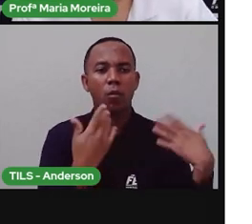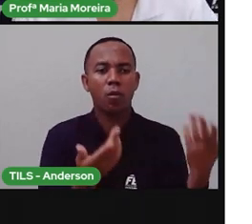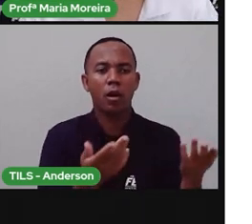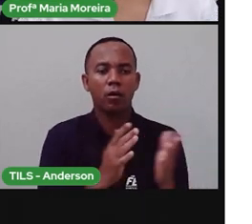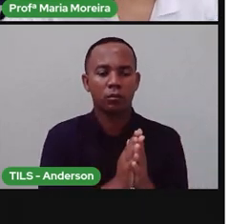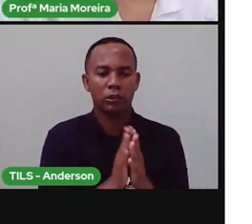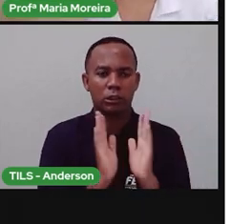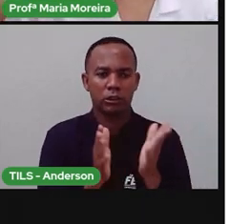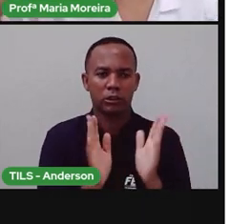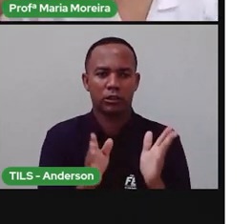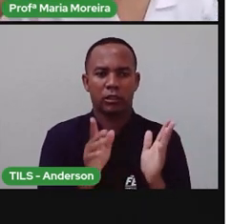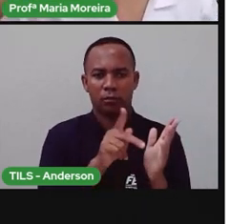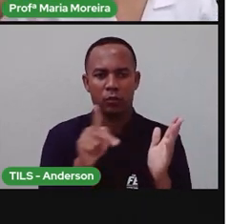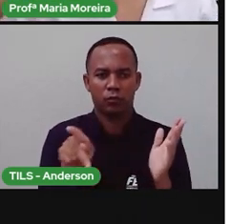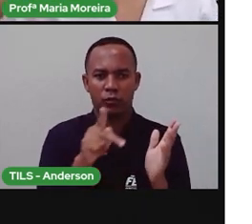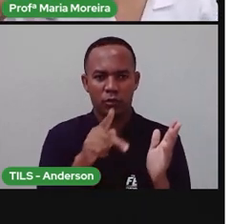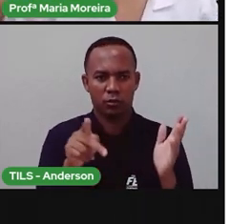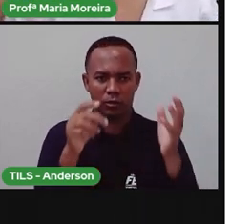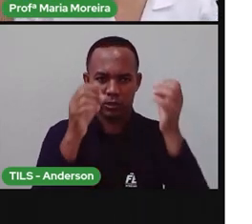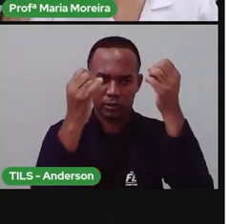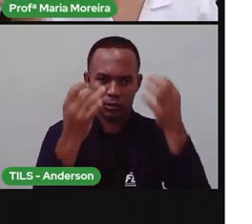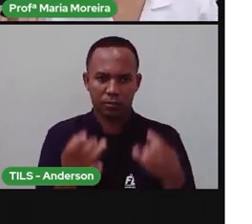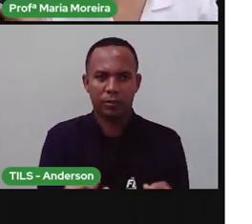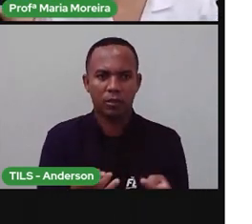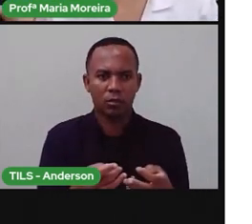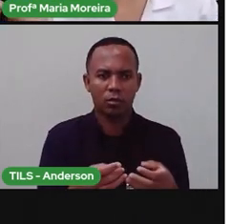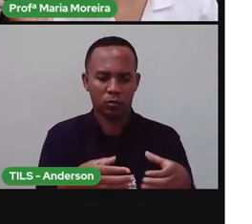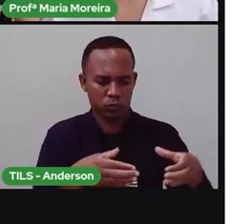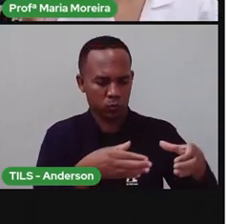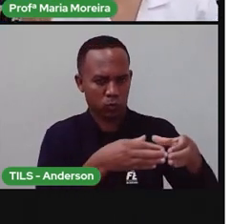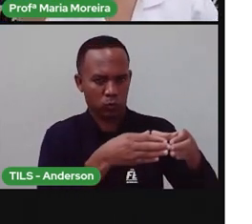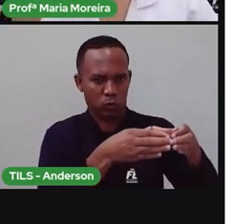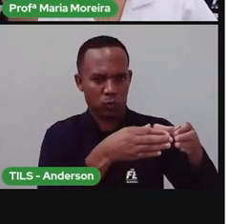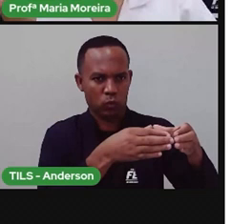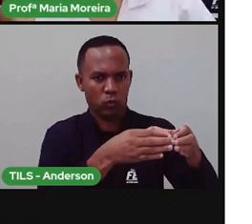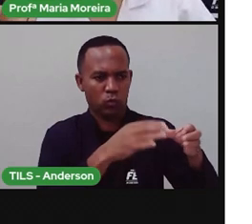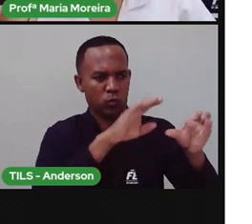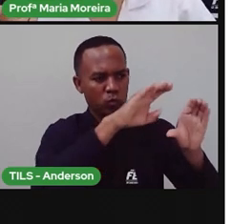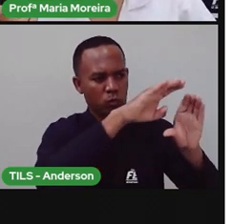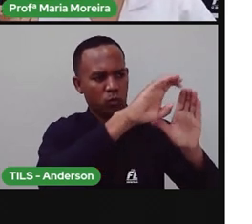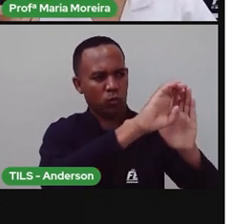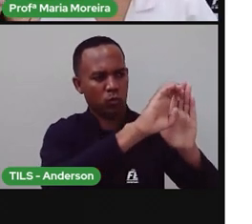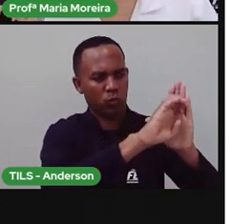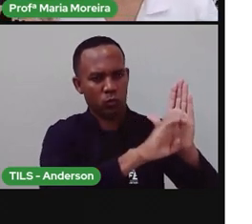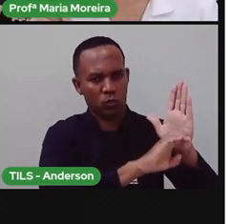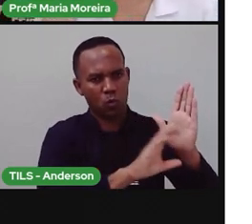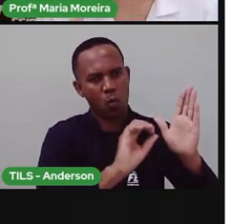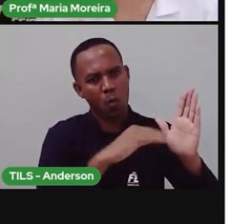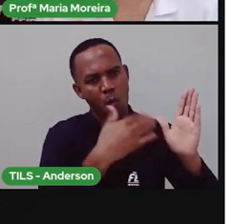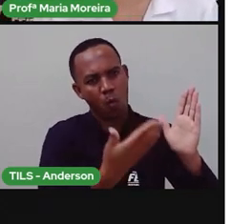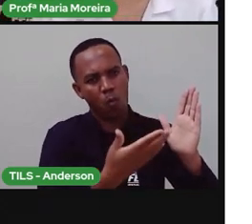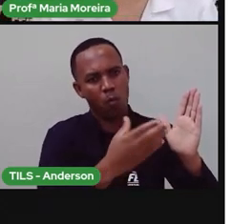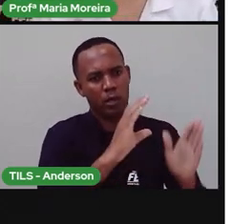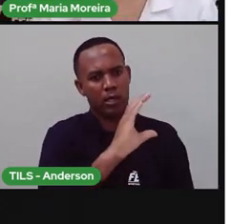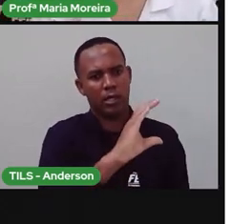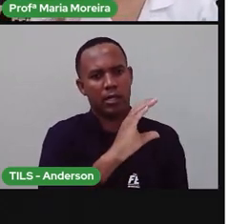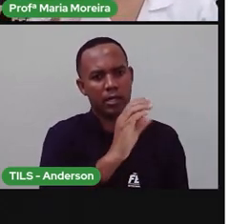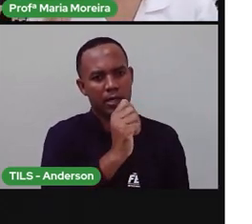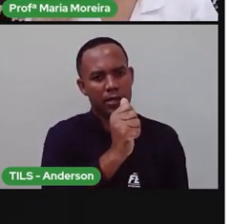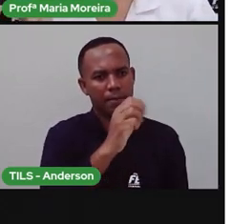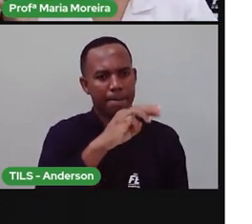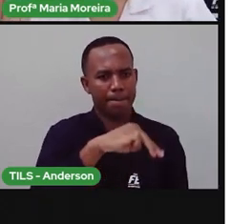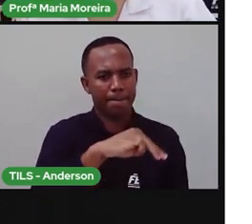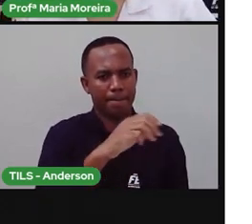falou sobre isso aqui. São estruturas ou são camadas? E se você escolheu estruturas, quais seriam essas estruturas?